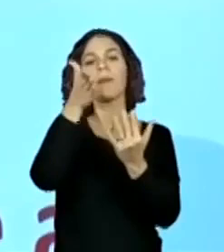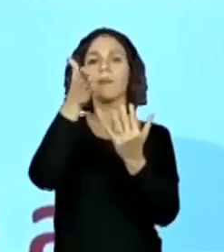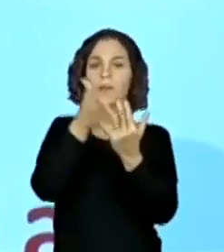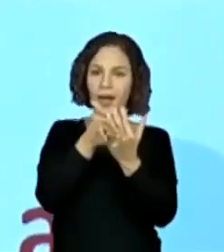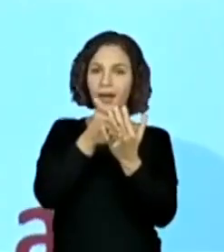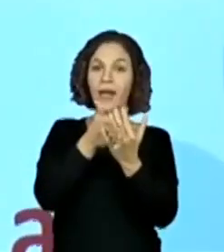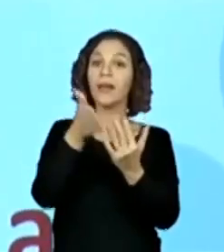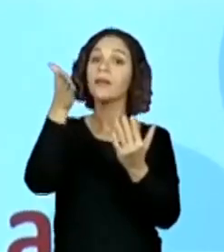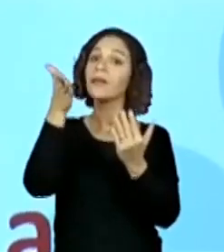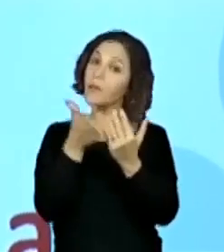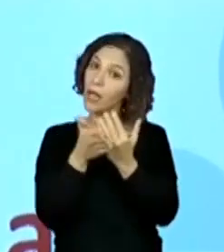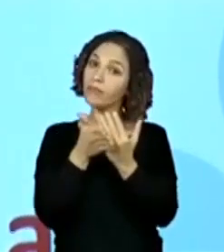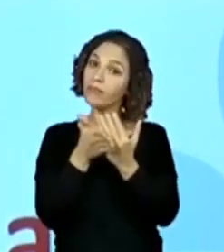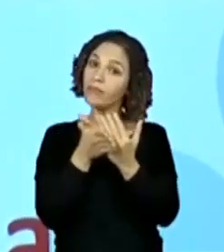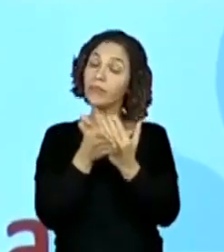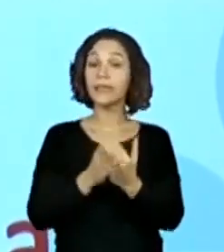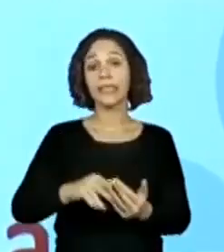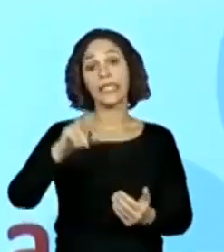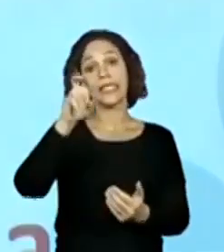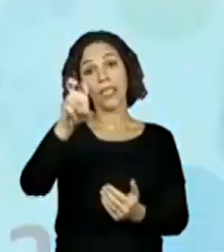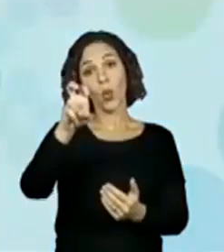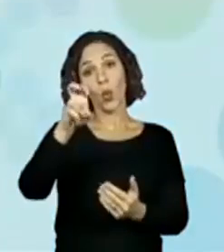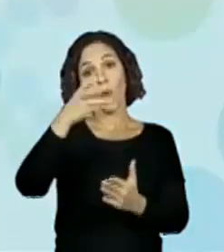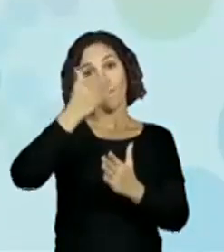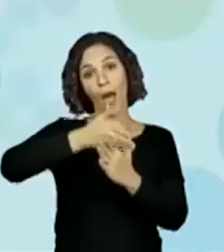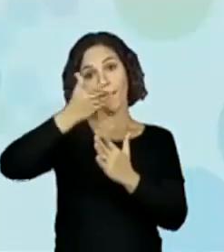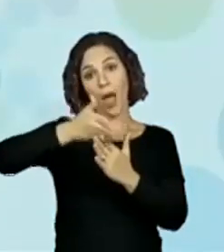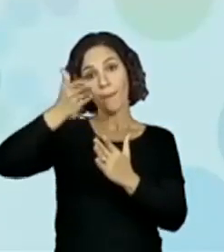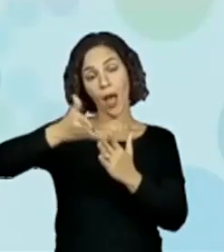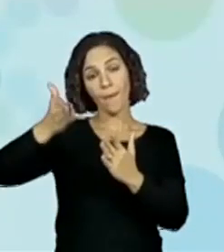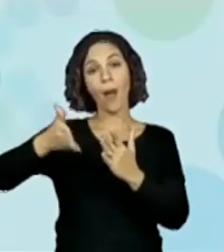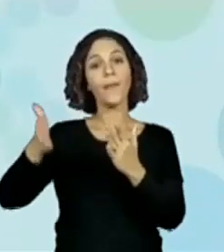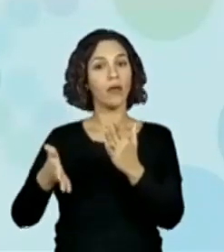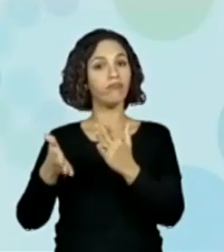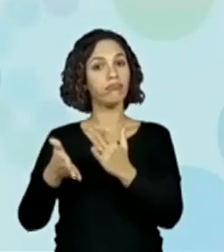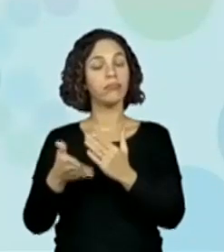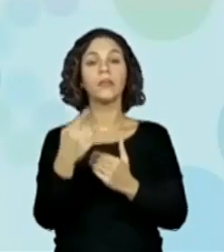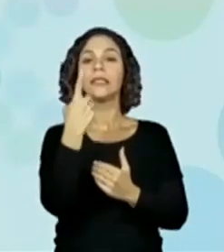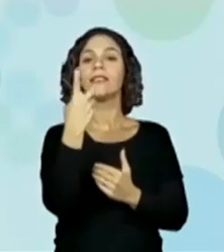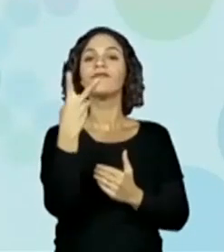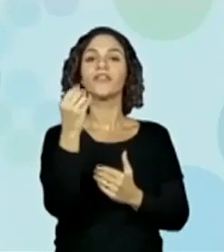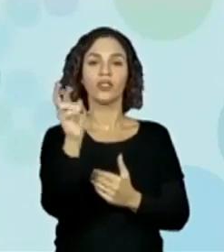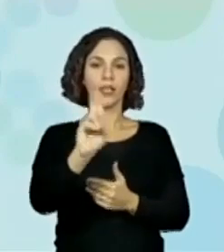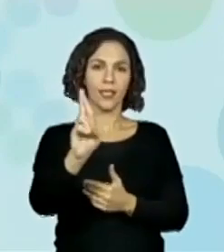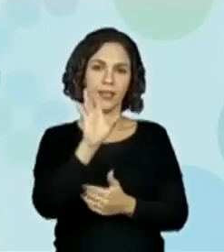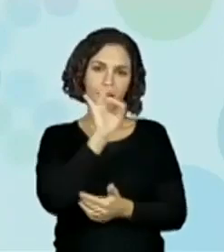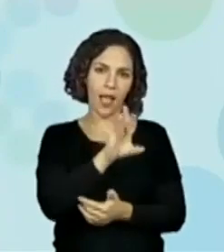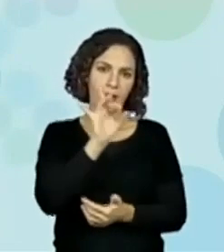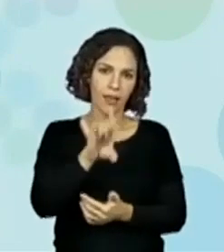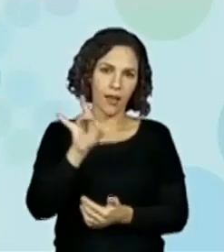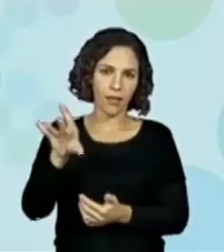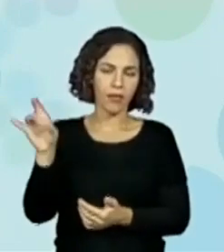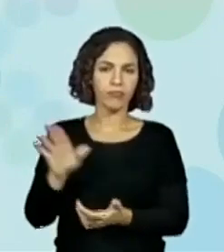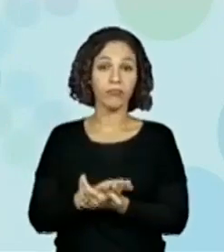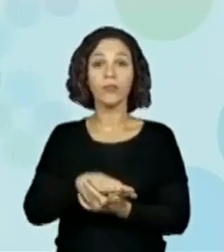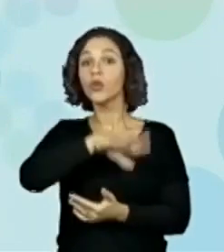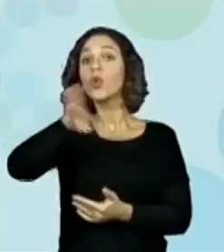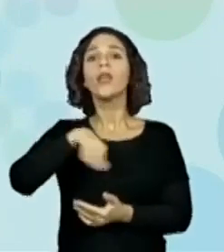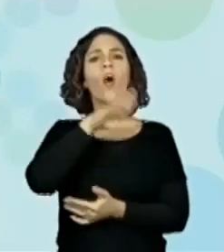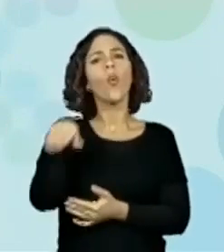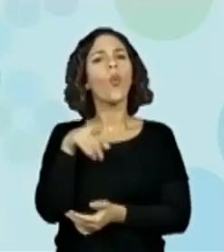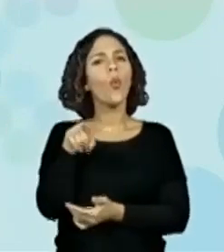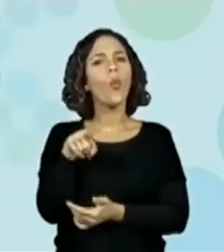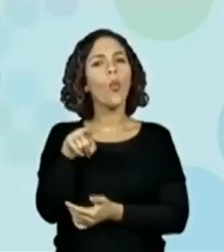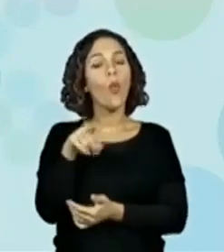quatro pagamentos, cinco pagamentos, né? De 120 reais. E ao todo, deu um